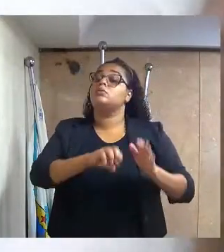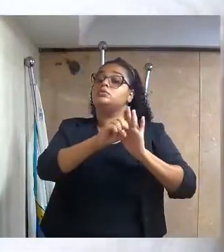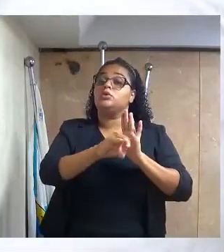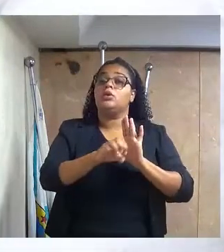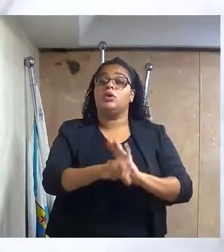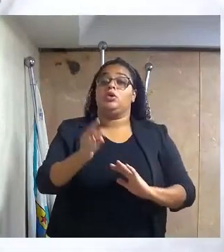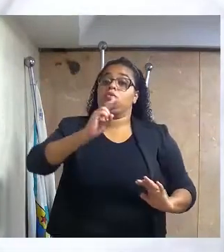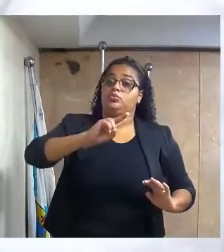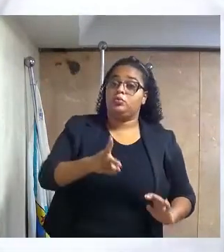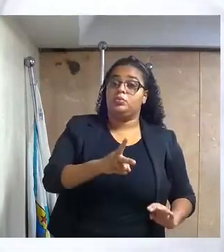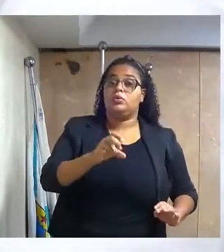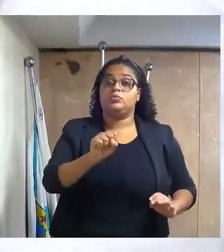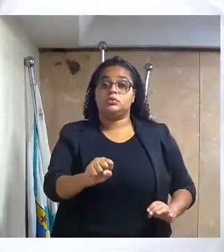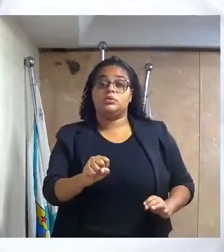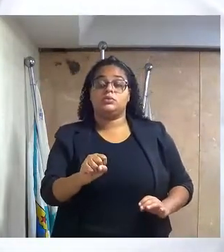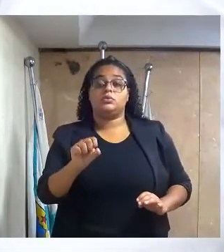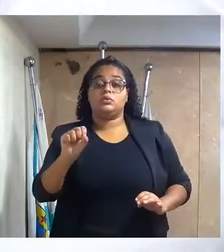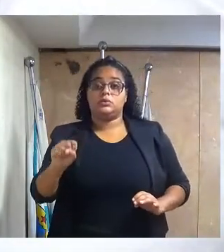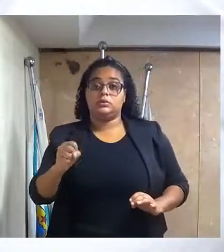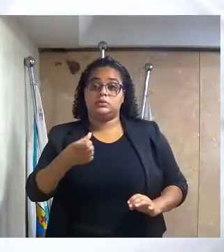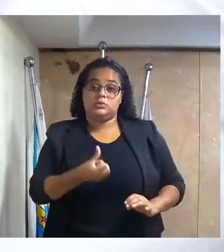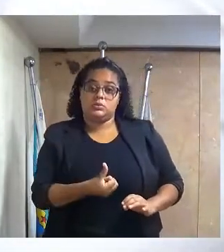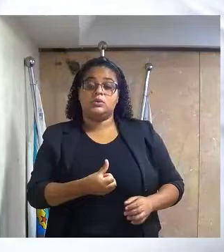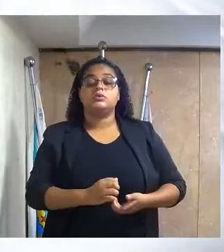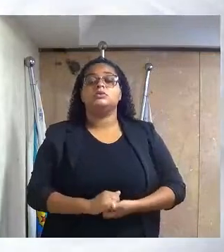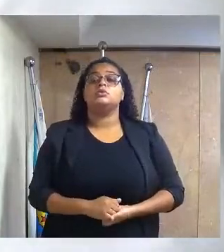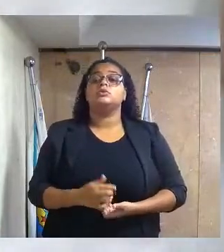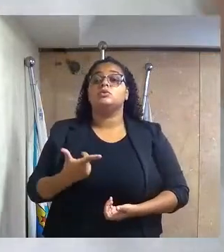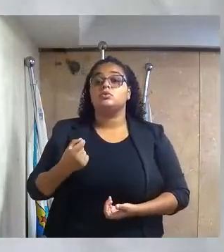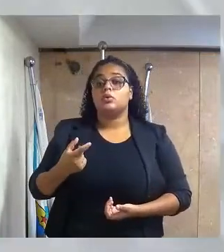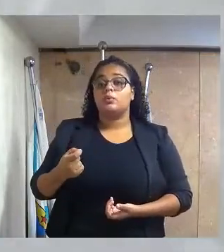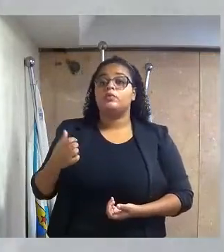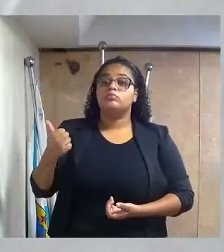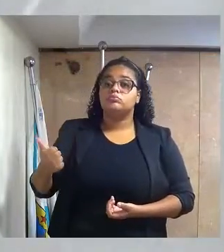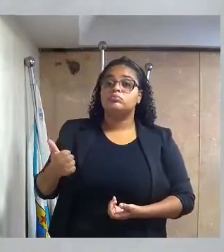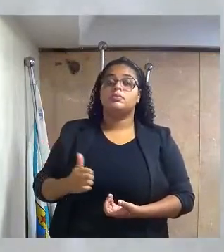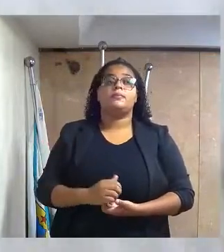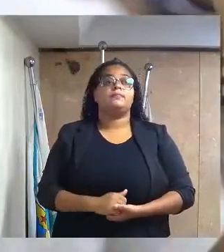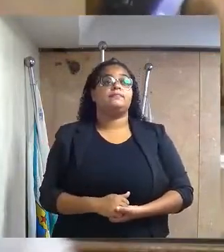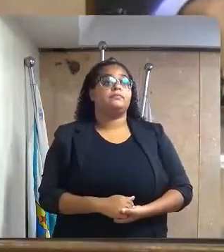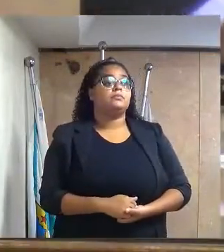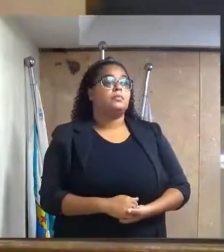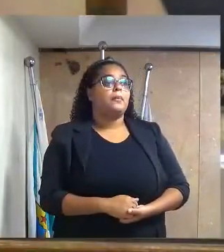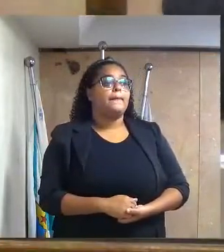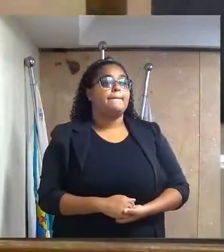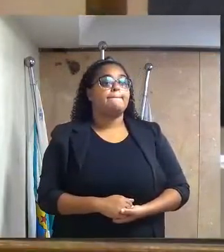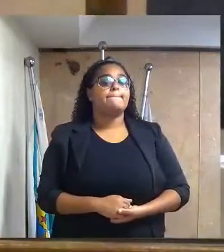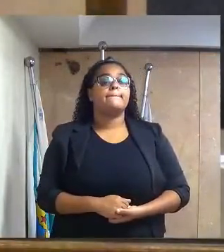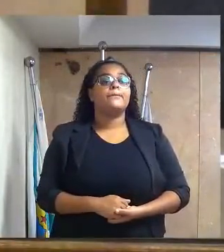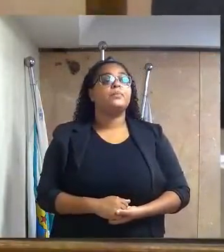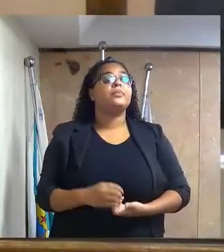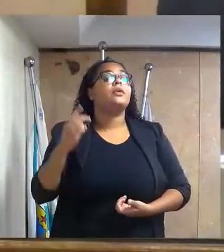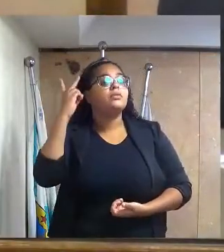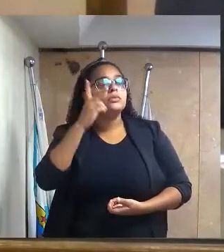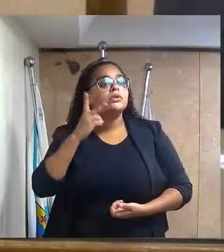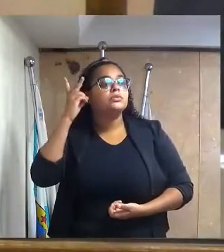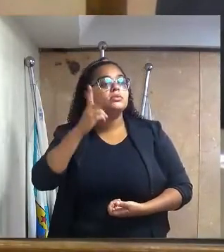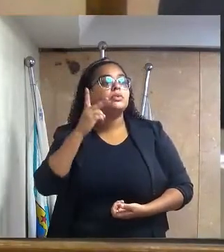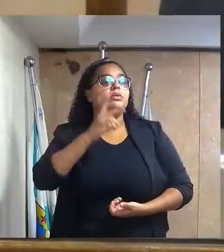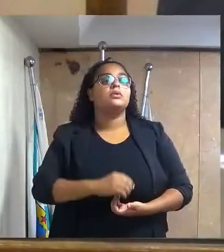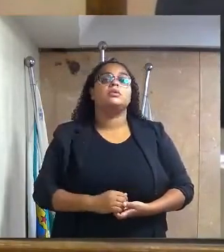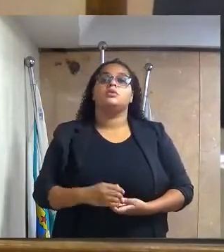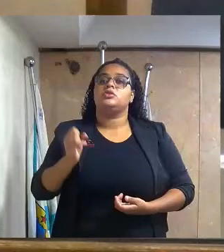Indicação 2886-2021, do excelentíssimo senhor vereador